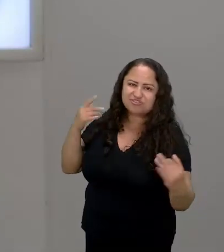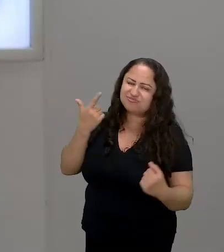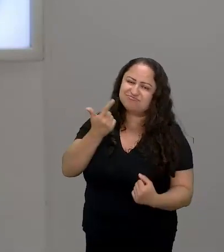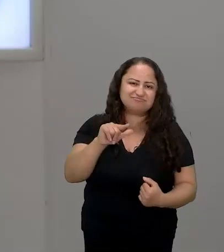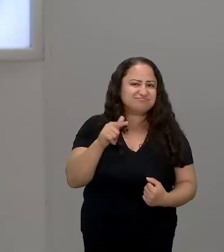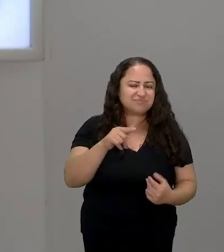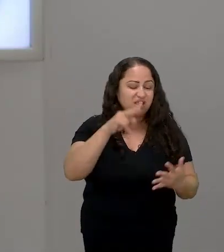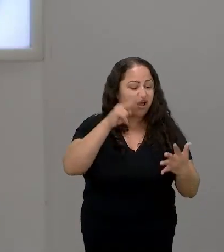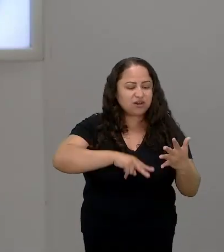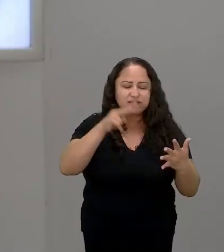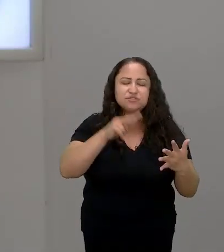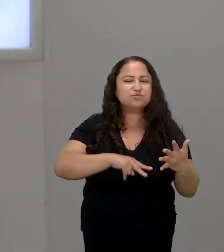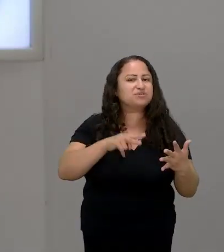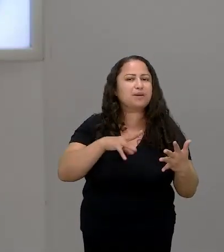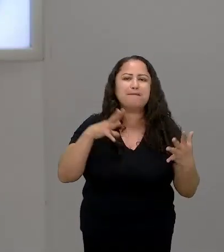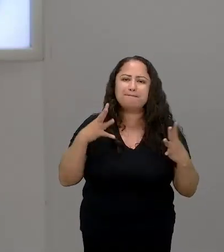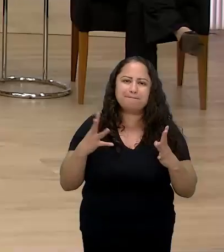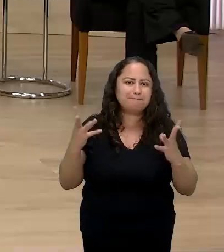é bombástica assim